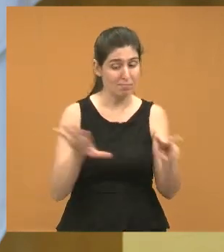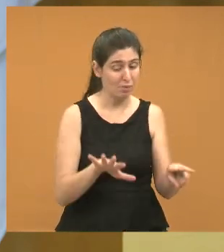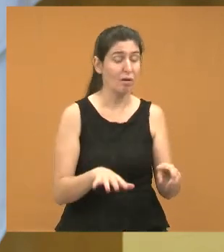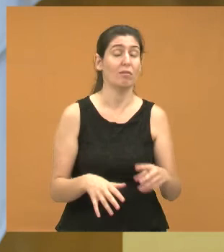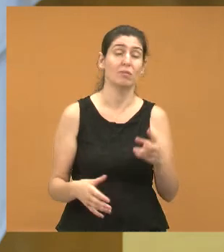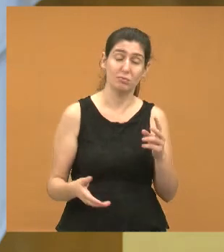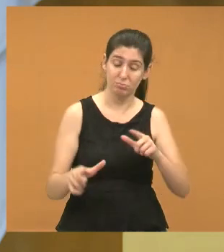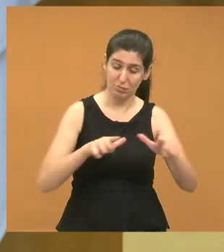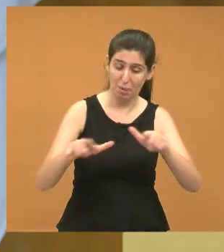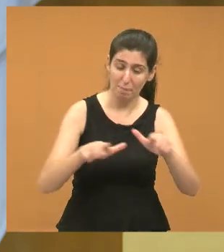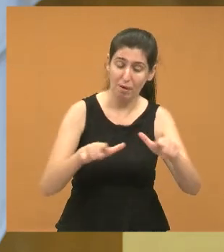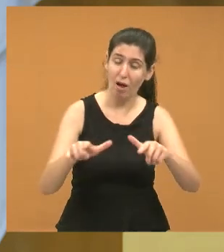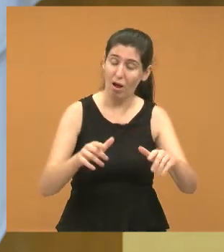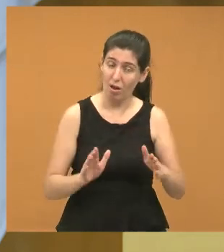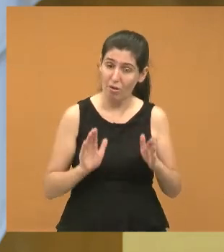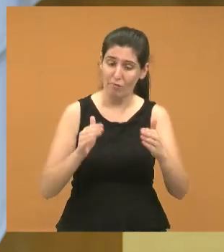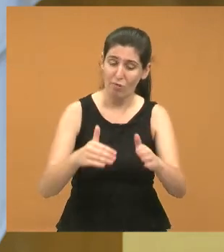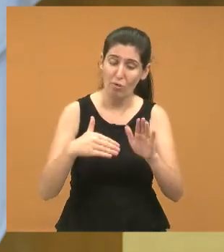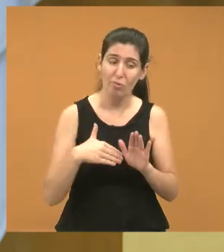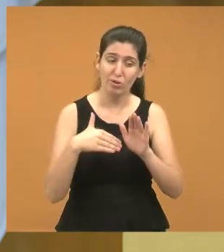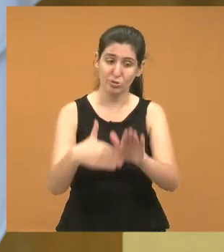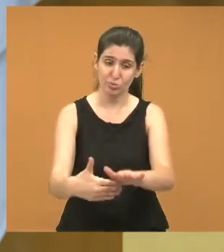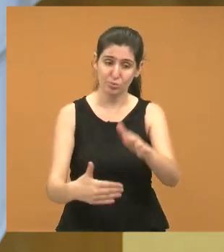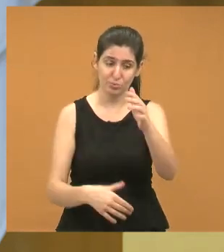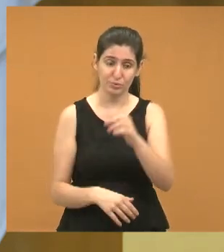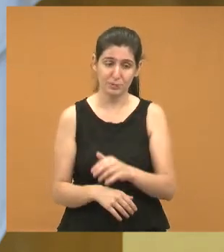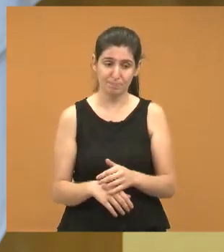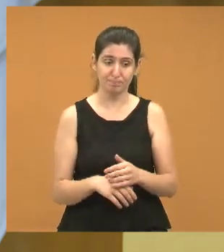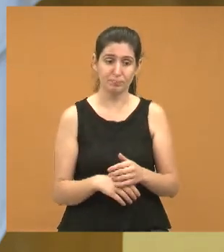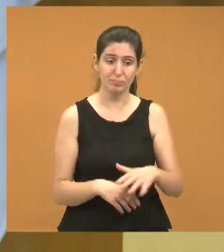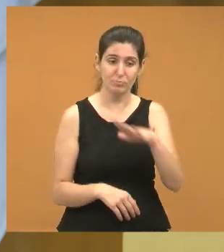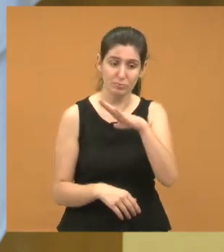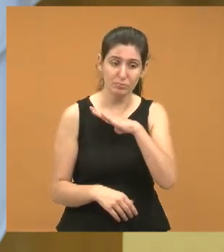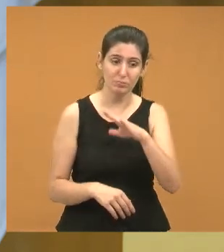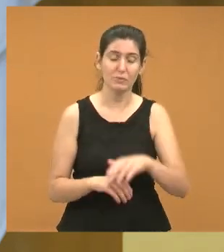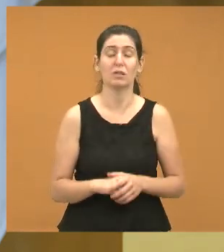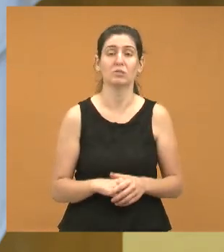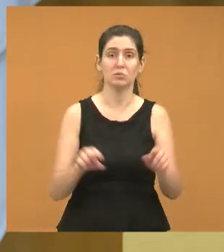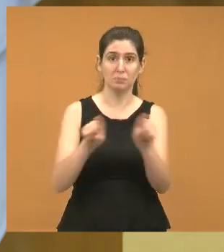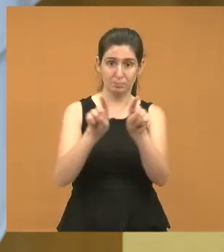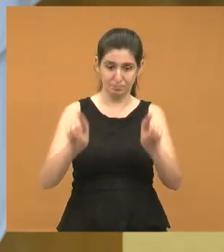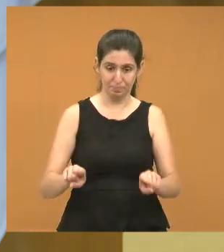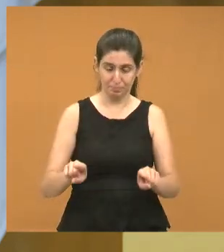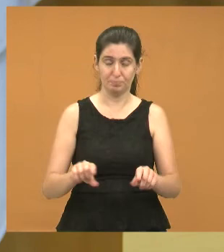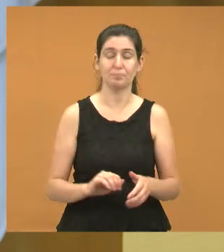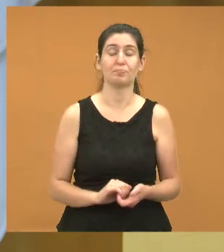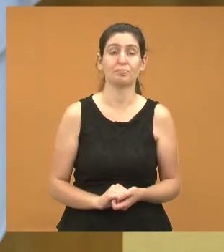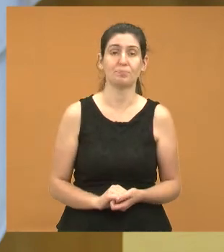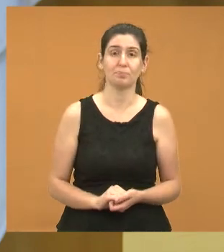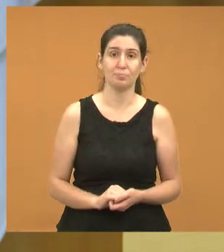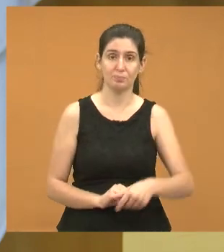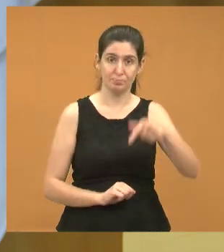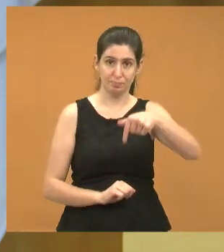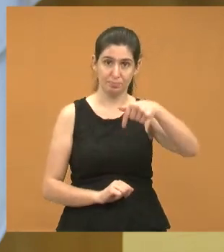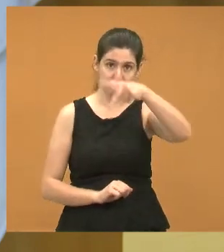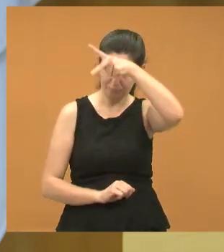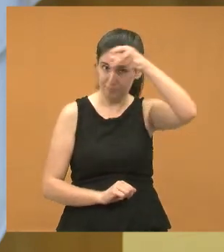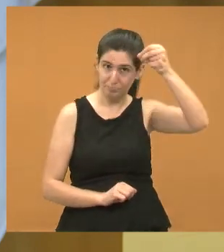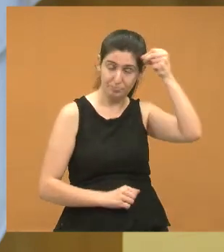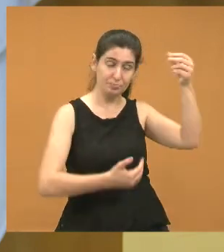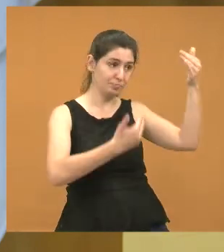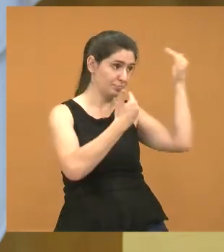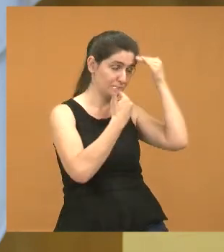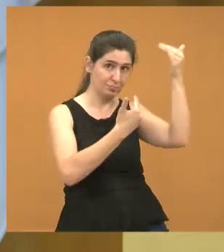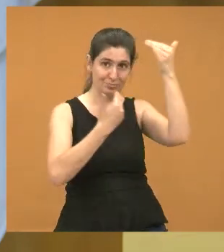principalmente pelo pessoal, pelos efetivos concursados dessa Prefeitura. Então, meu agradecimento aí a